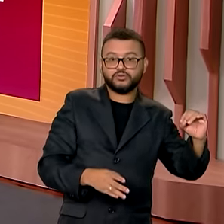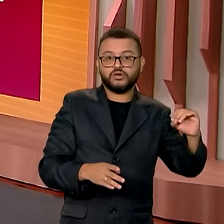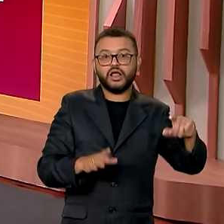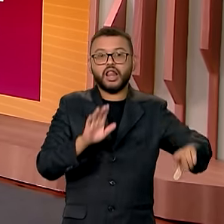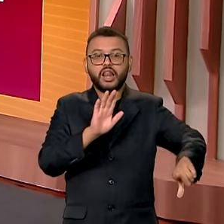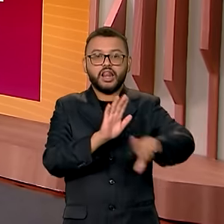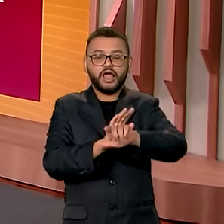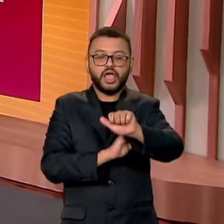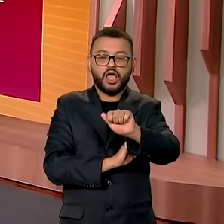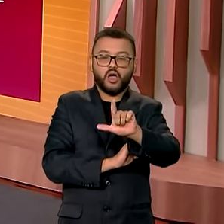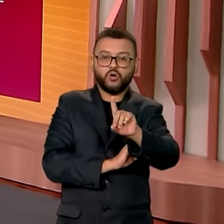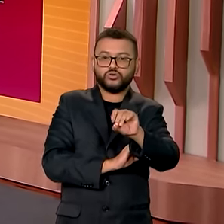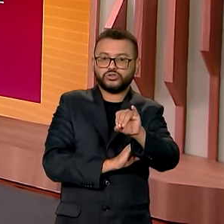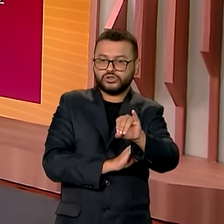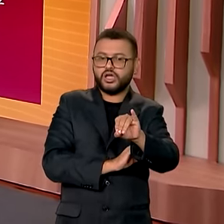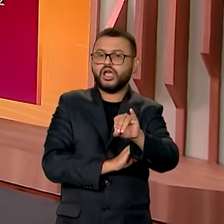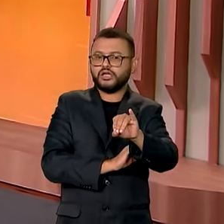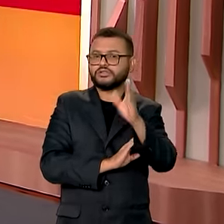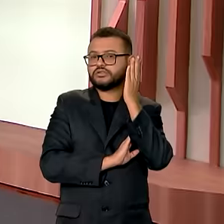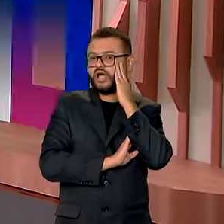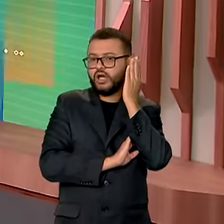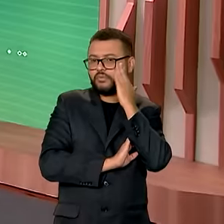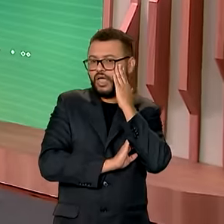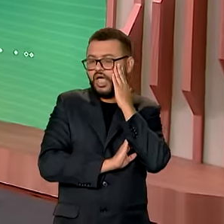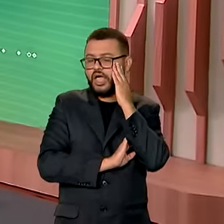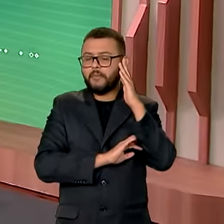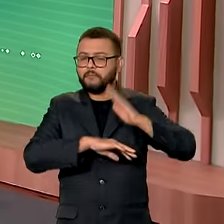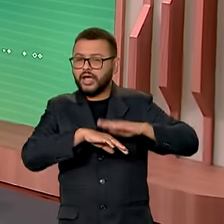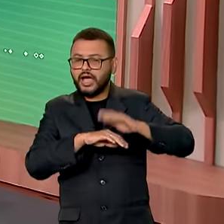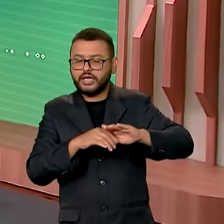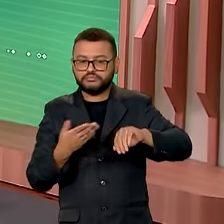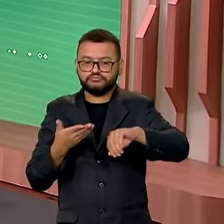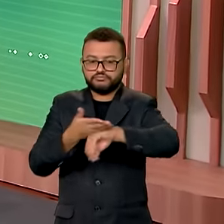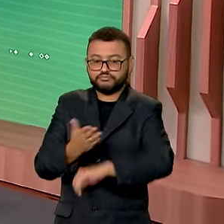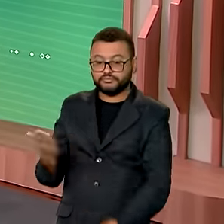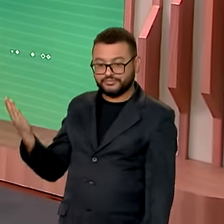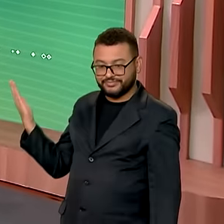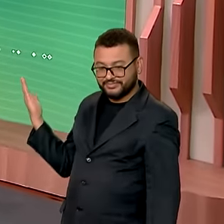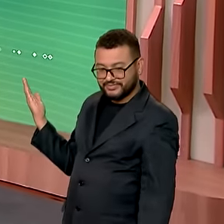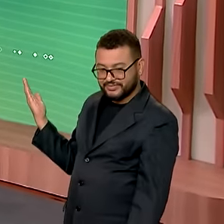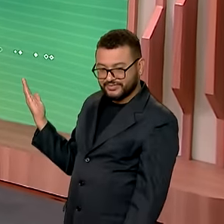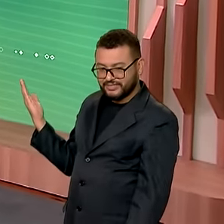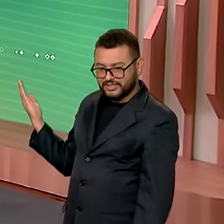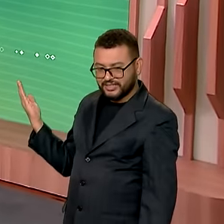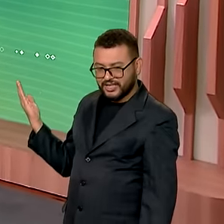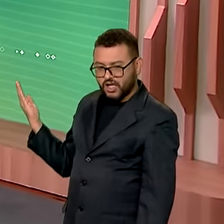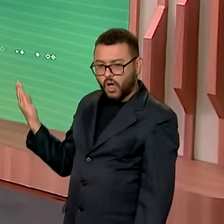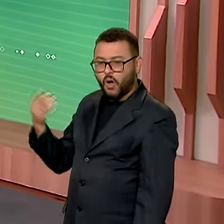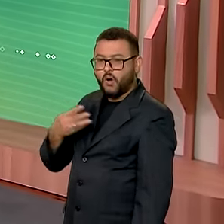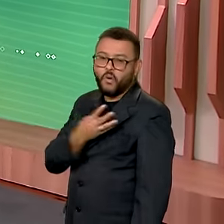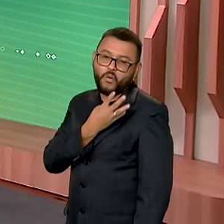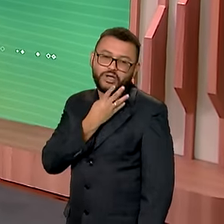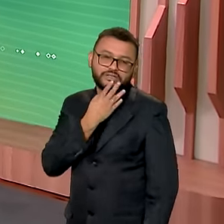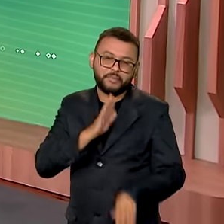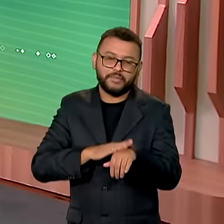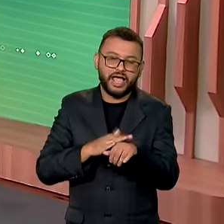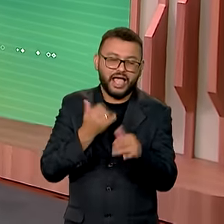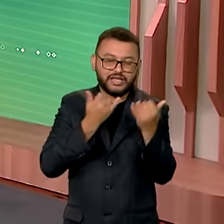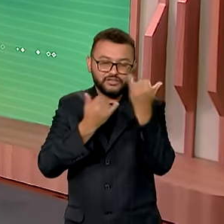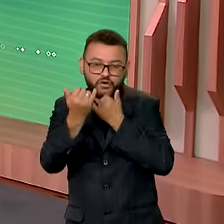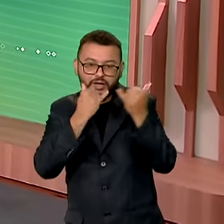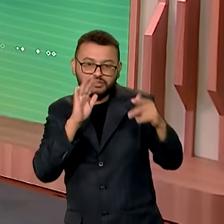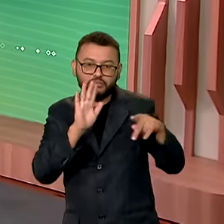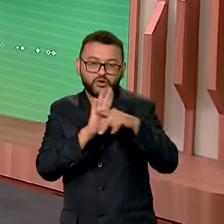Lei Aldir Blanc. Você sabe que basta acessar gov.br barra comunica.br para saber mais